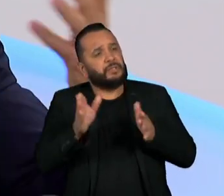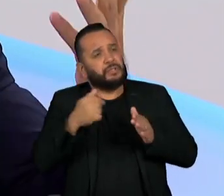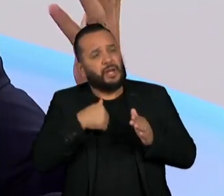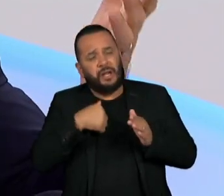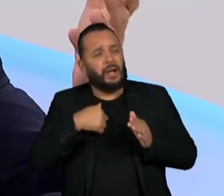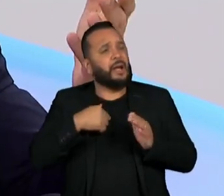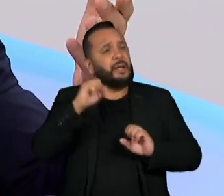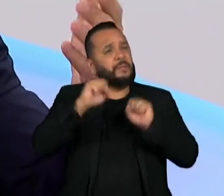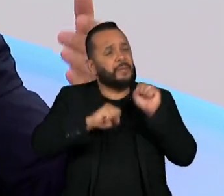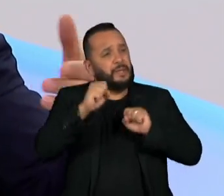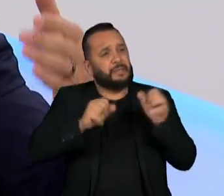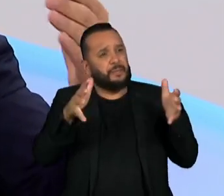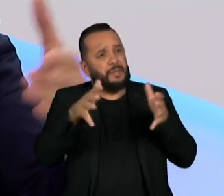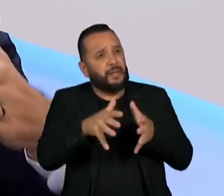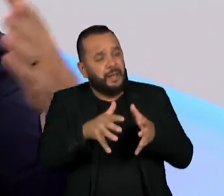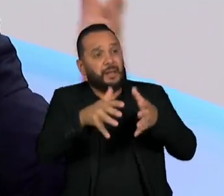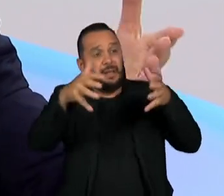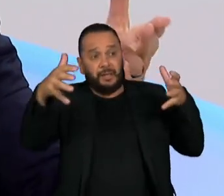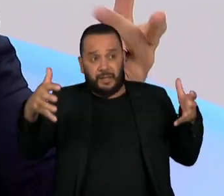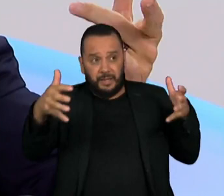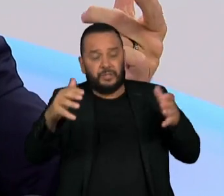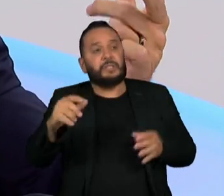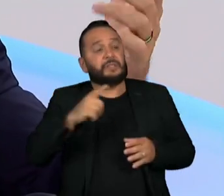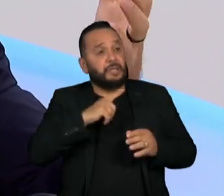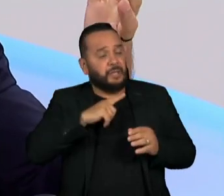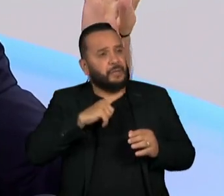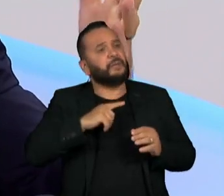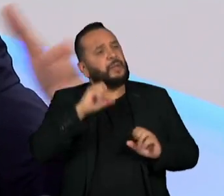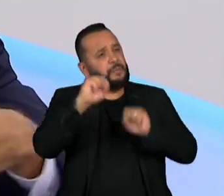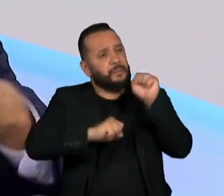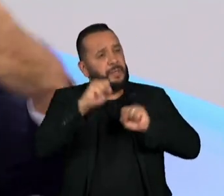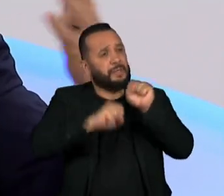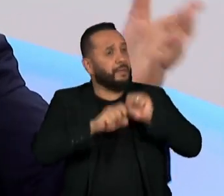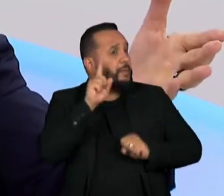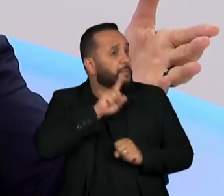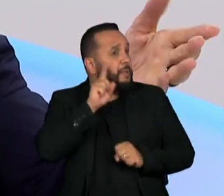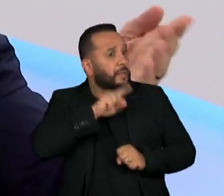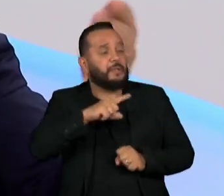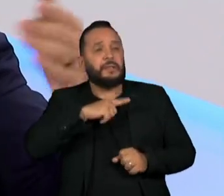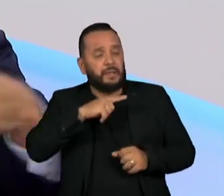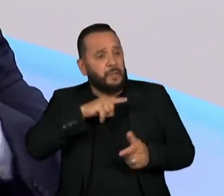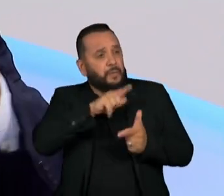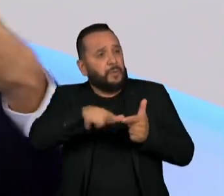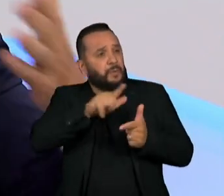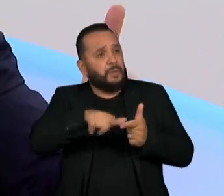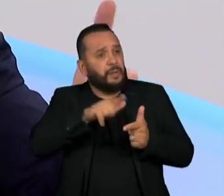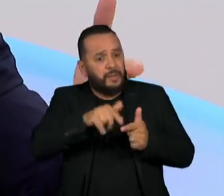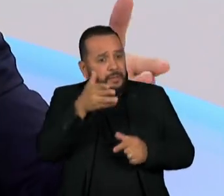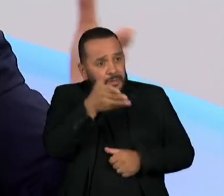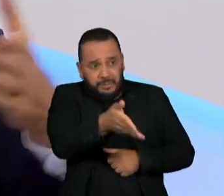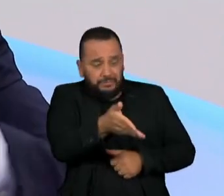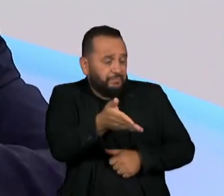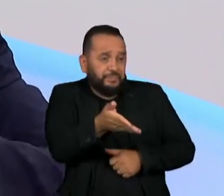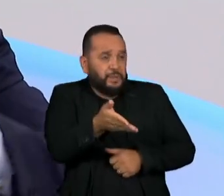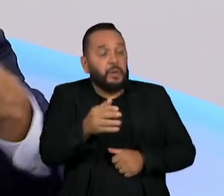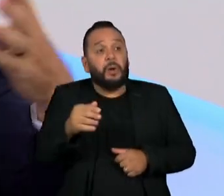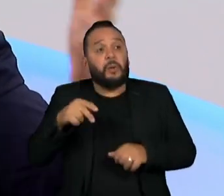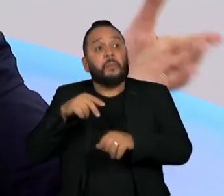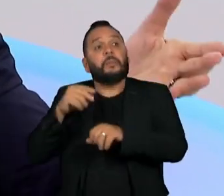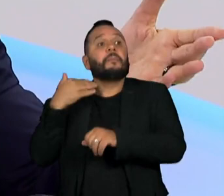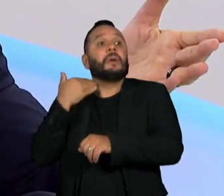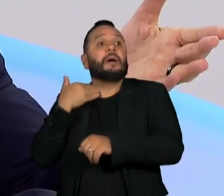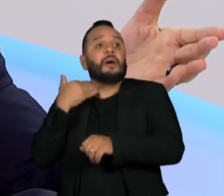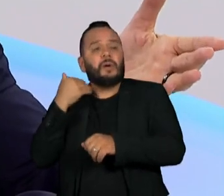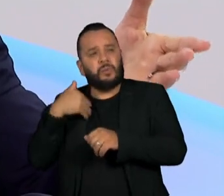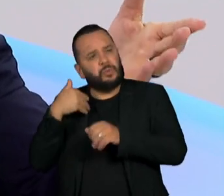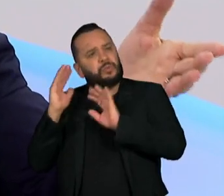E não existe uma contaminação do produto. Ele teve um problema pontual nos americanos, os bancos têm olhado os seus balanços, nós temos olhado, e não existe uma